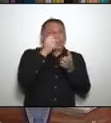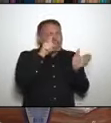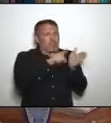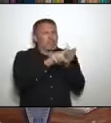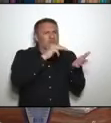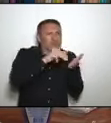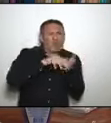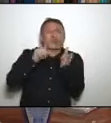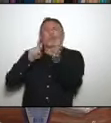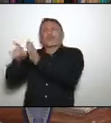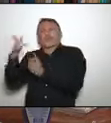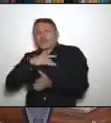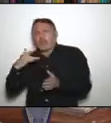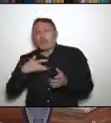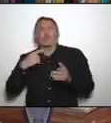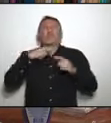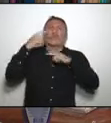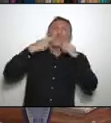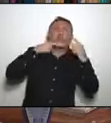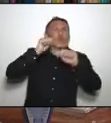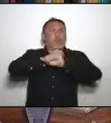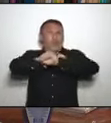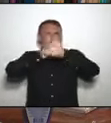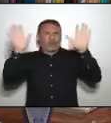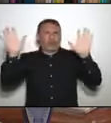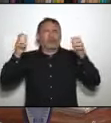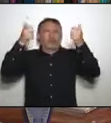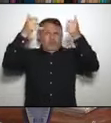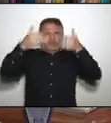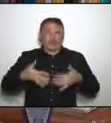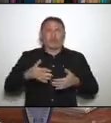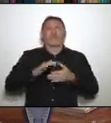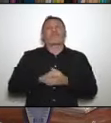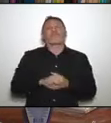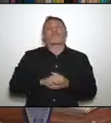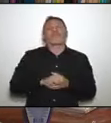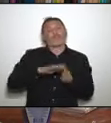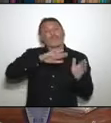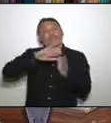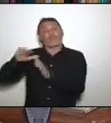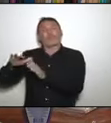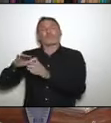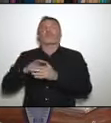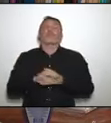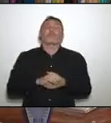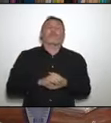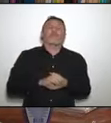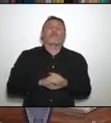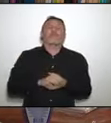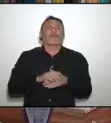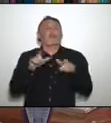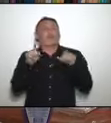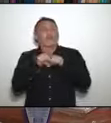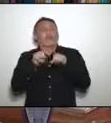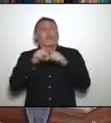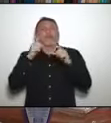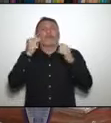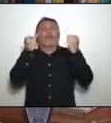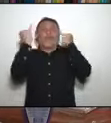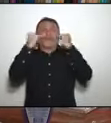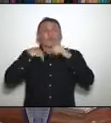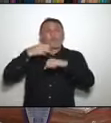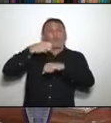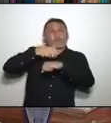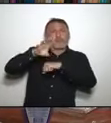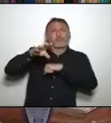terem essas informações. Também, uma outra informação, que eu